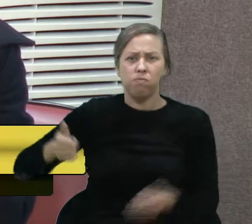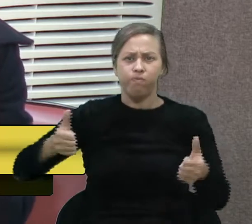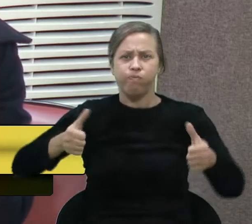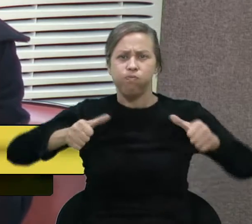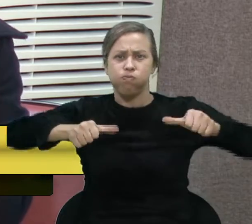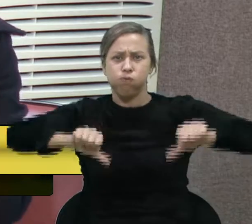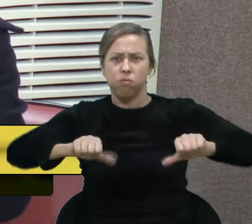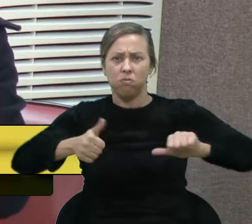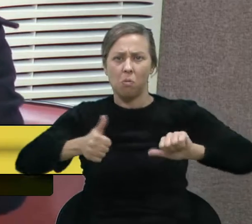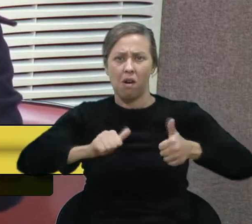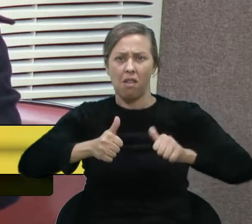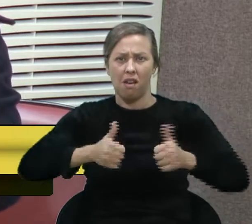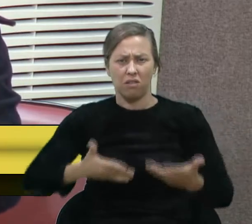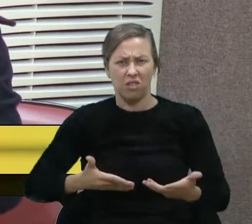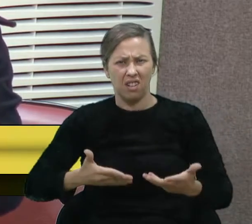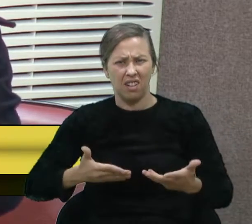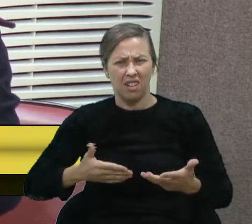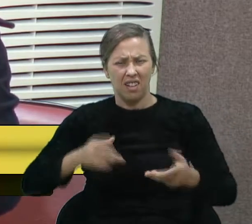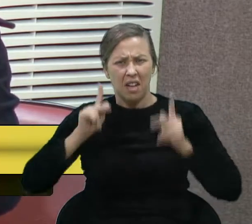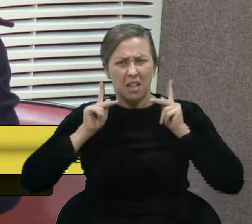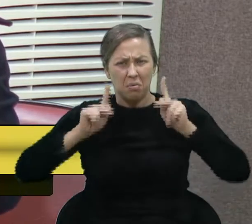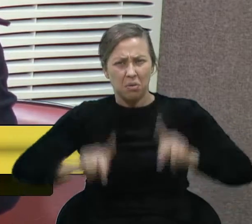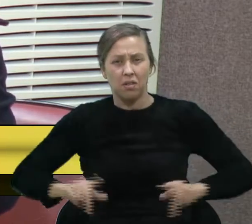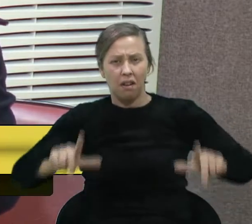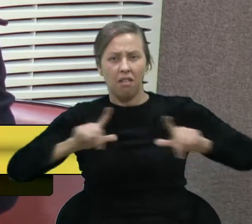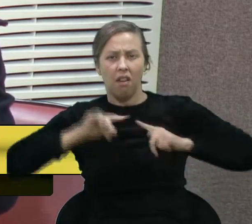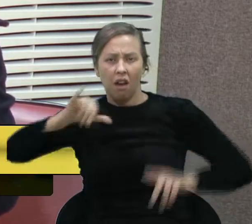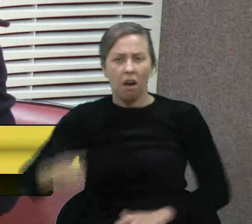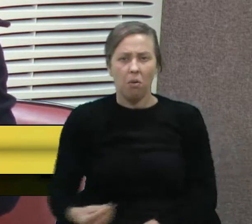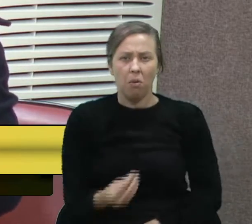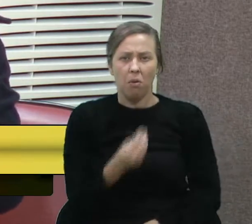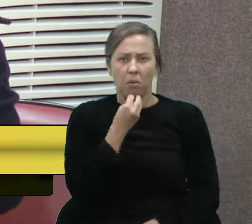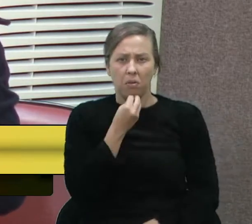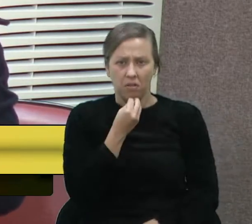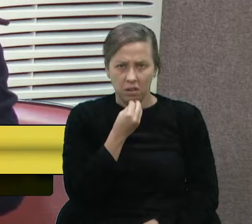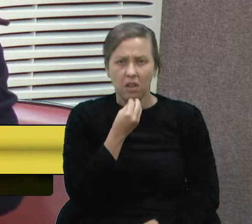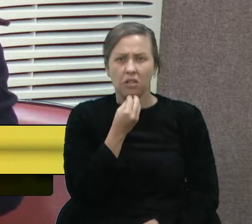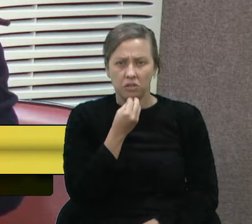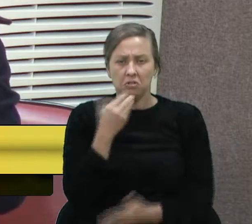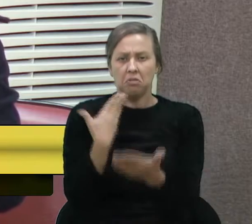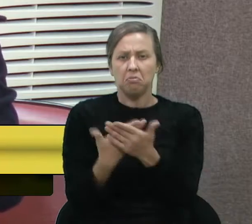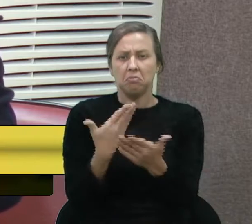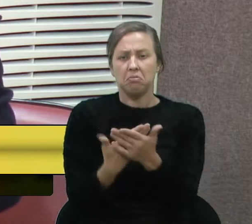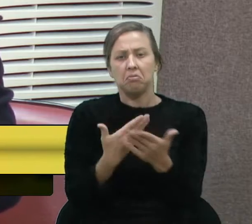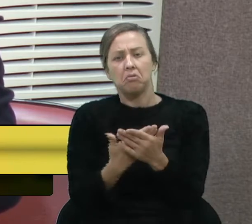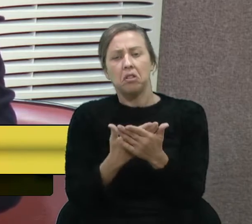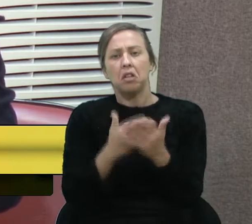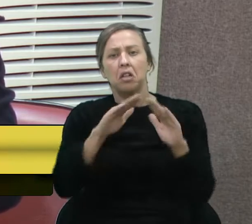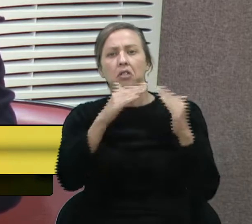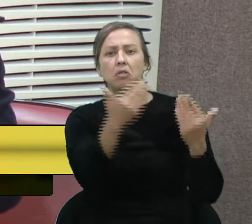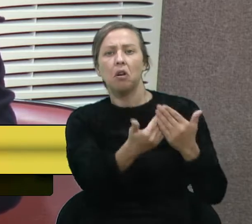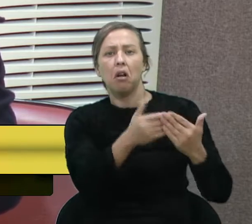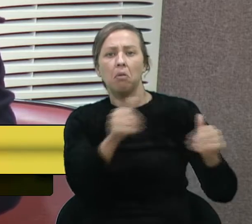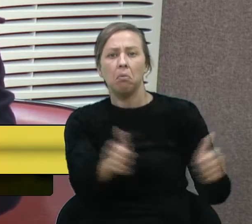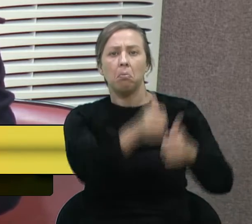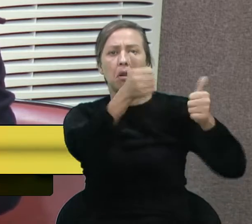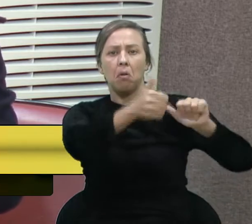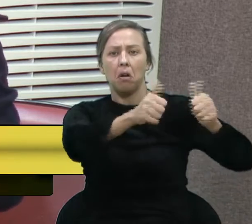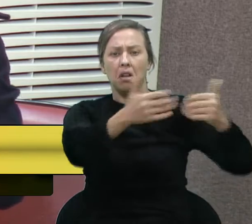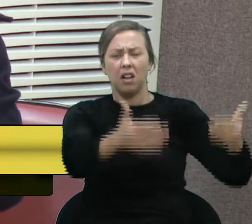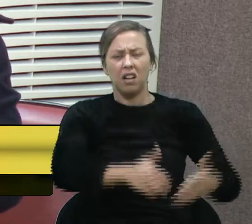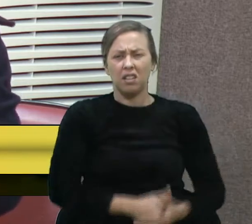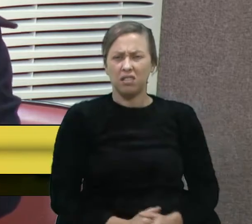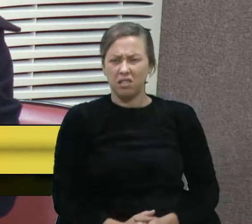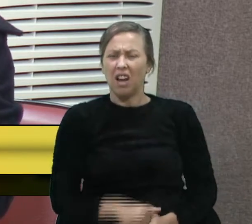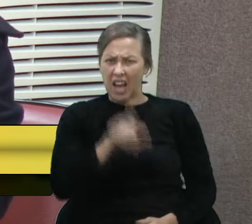qualidade, enquanto pessoas têm a oportunidade de estudar em escolas com uma melhor educação.